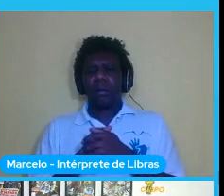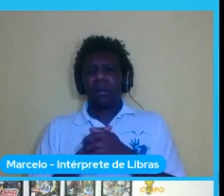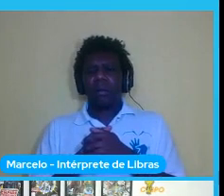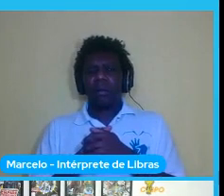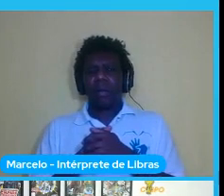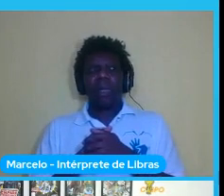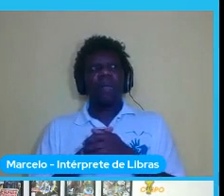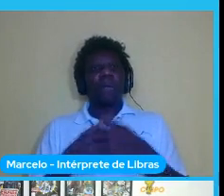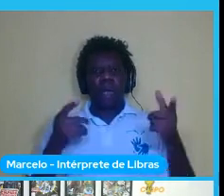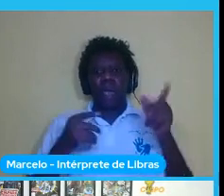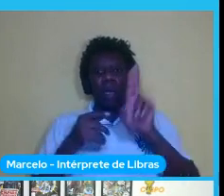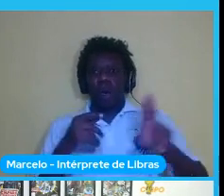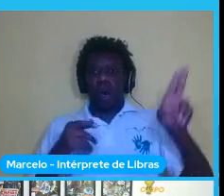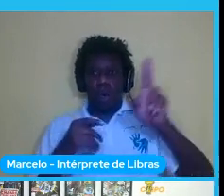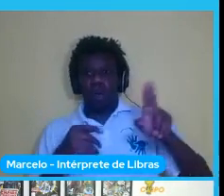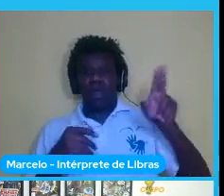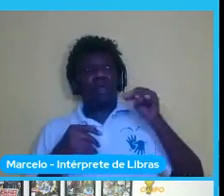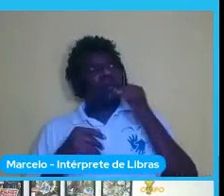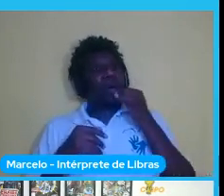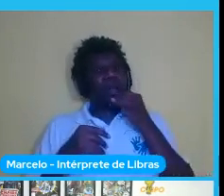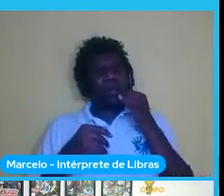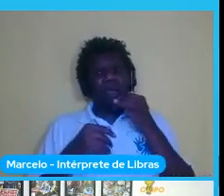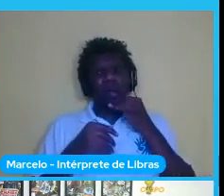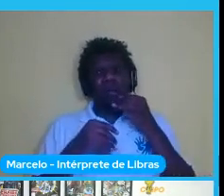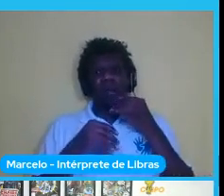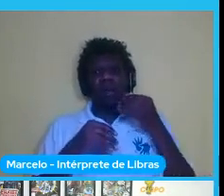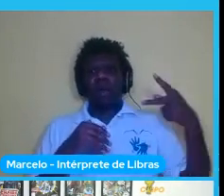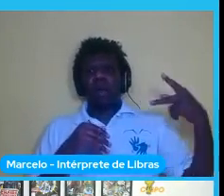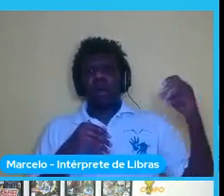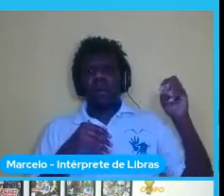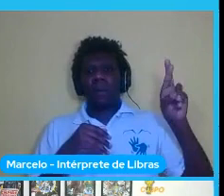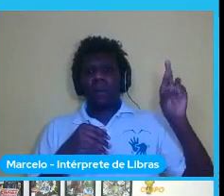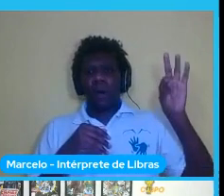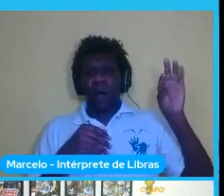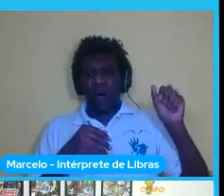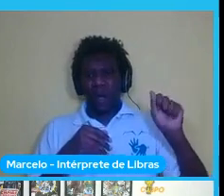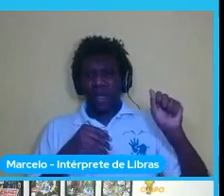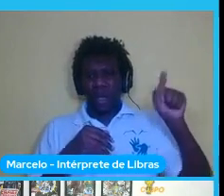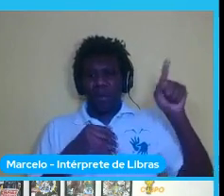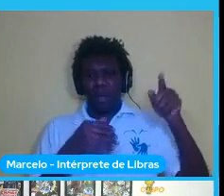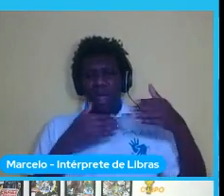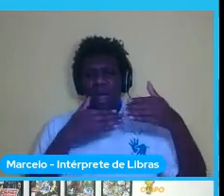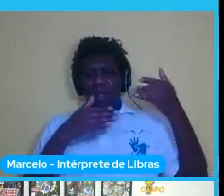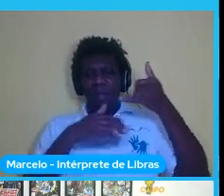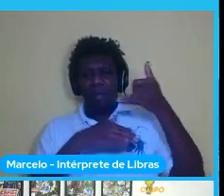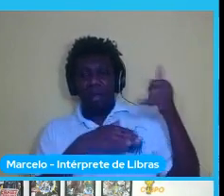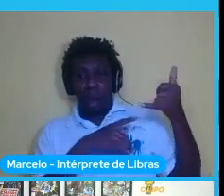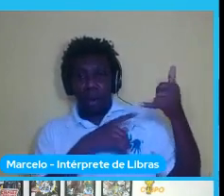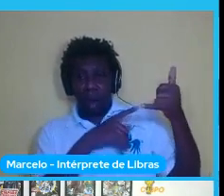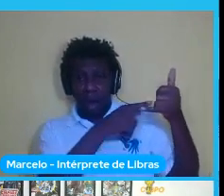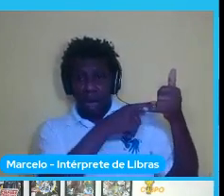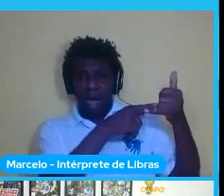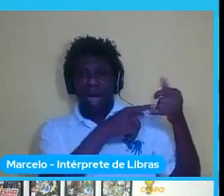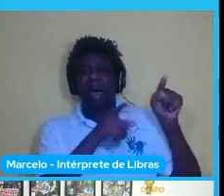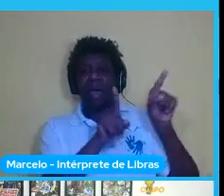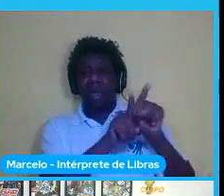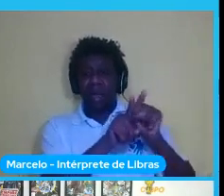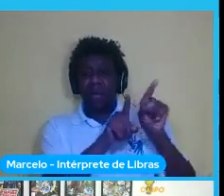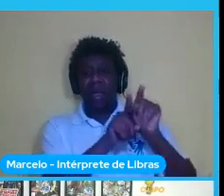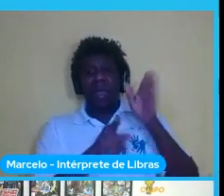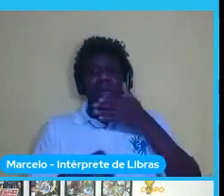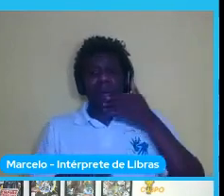porta esses modelos para celular a MobileNet ela foi desenvolvida para o Google lá atrás essa V2 já foi a comunidade que melhorou